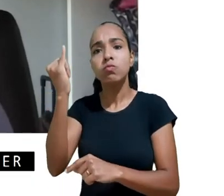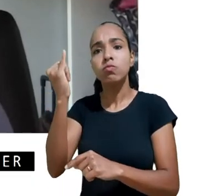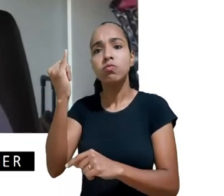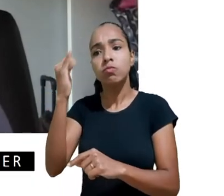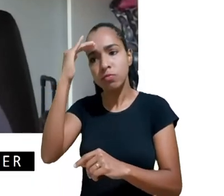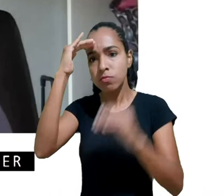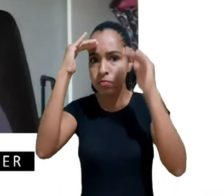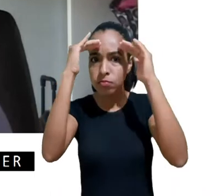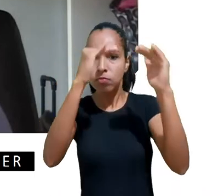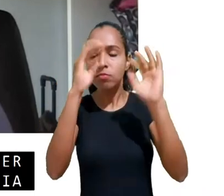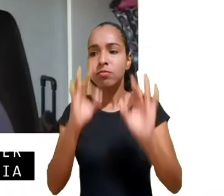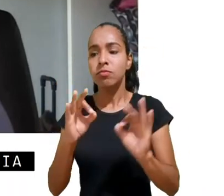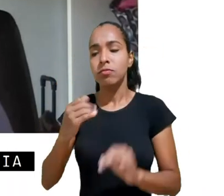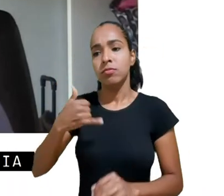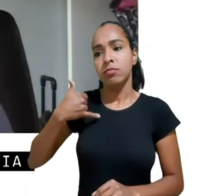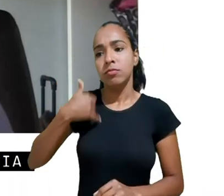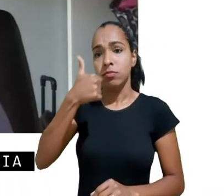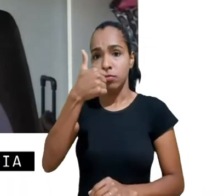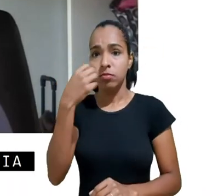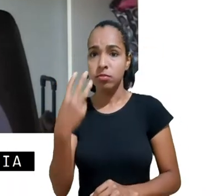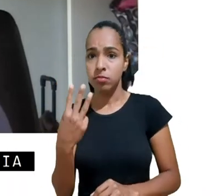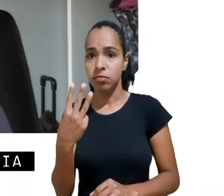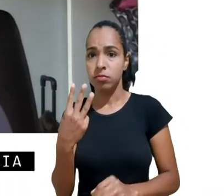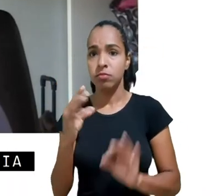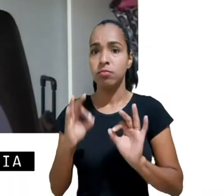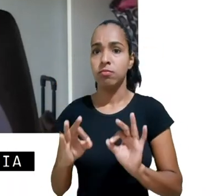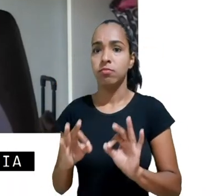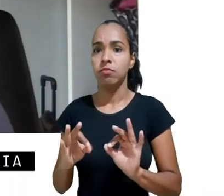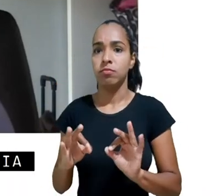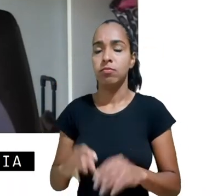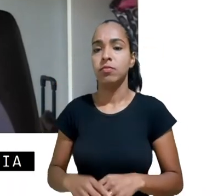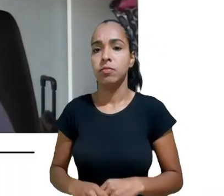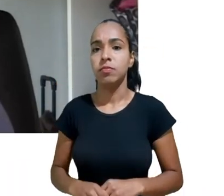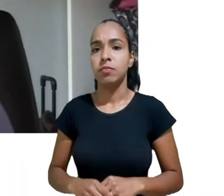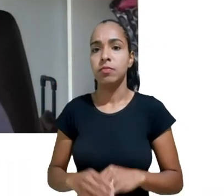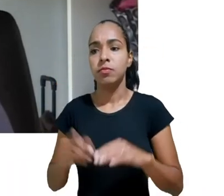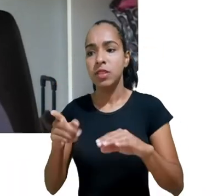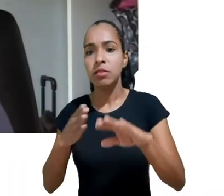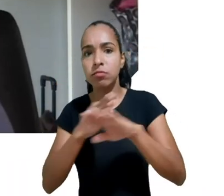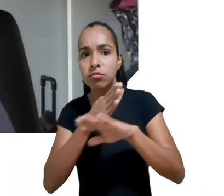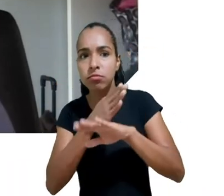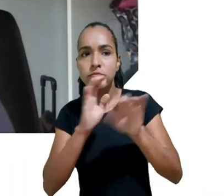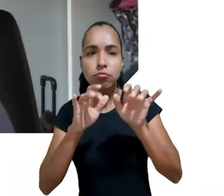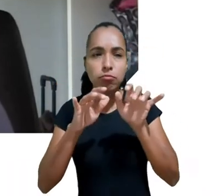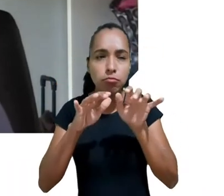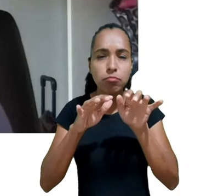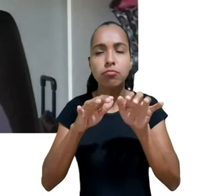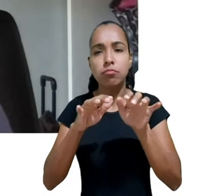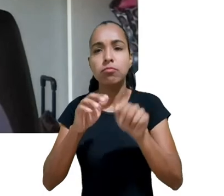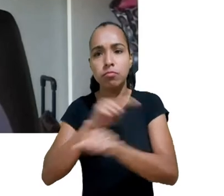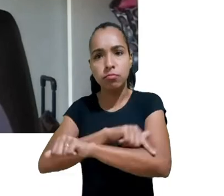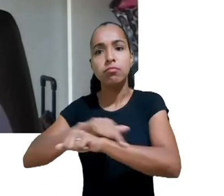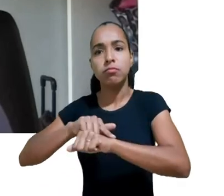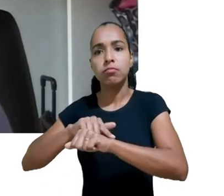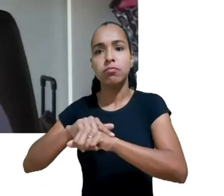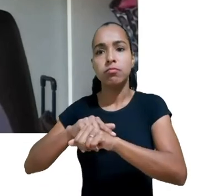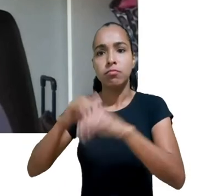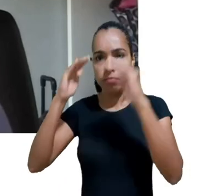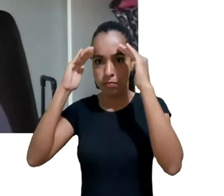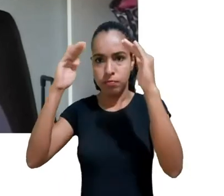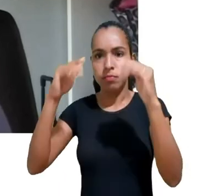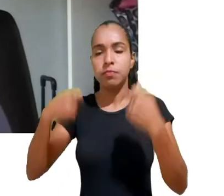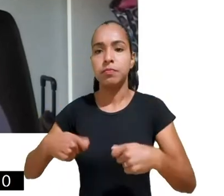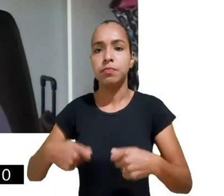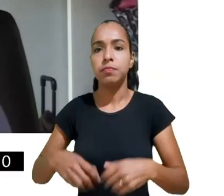para determinadas redes sociais seria muito importante. Mas eu acho que o foco na proibição mesmo